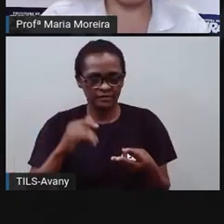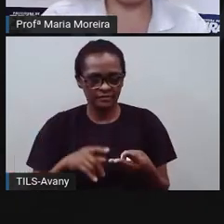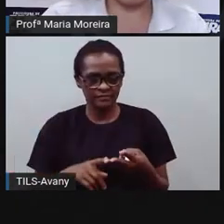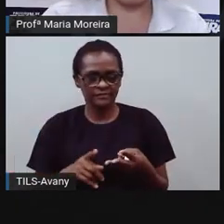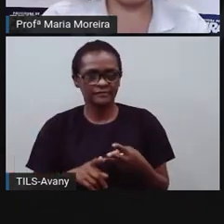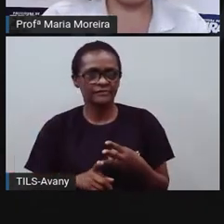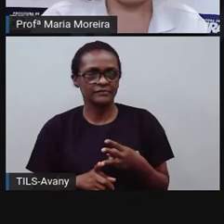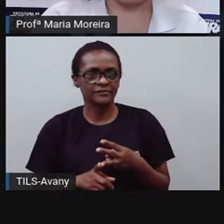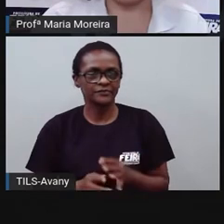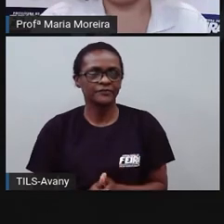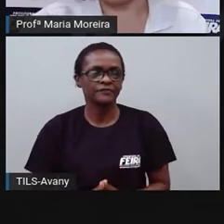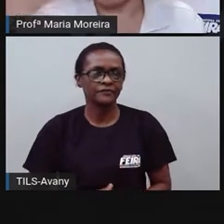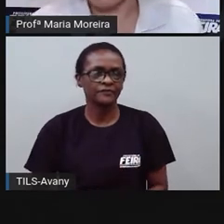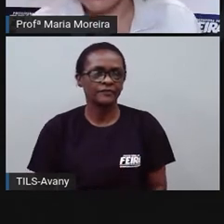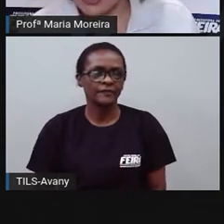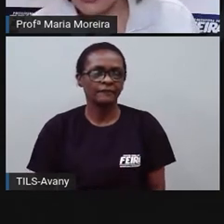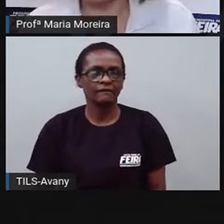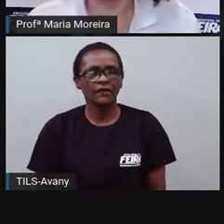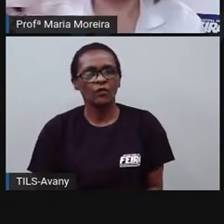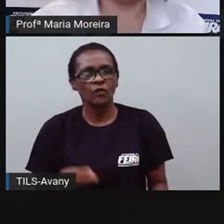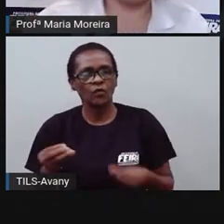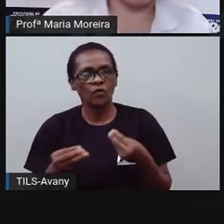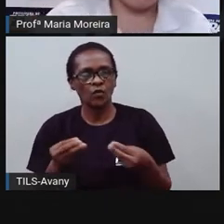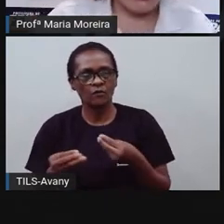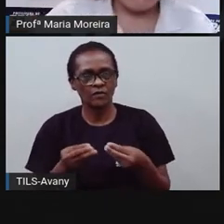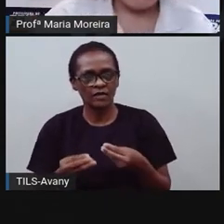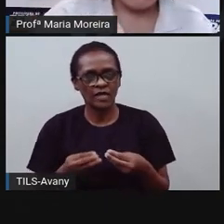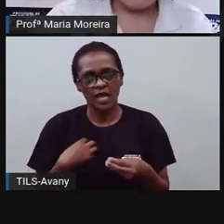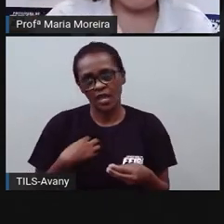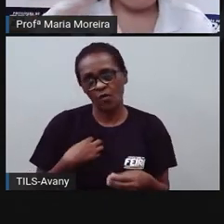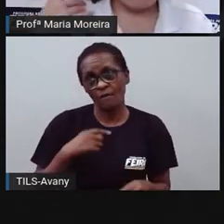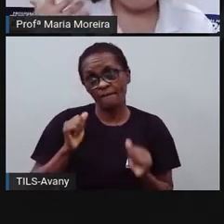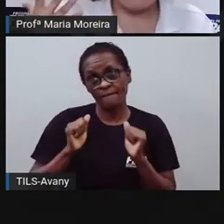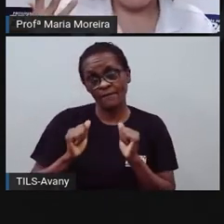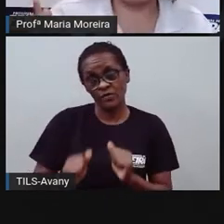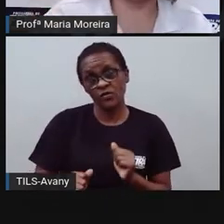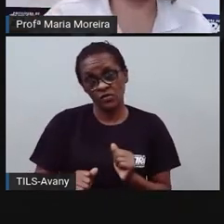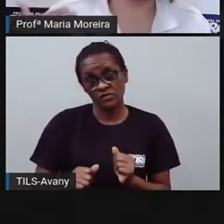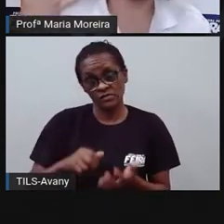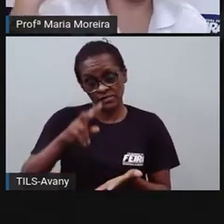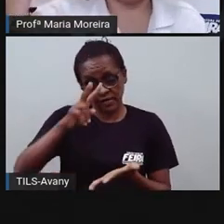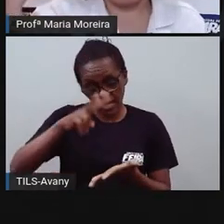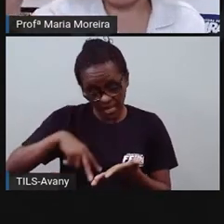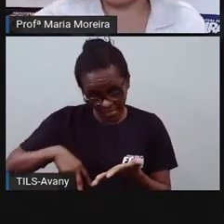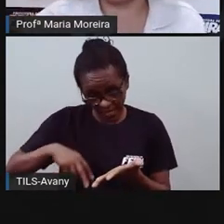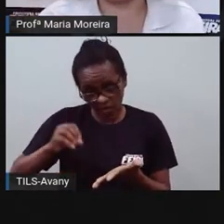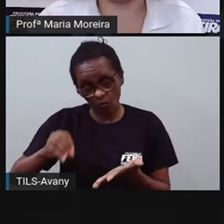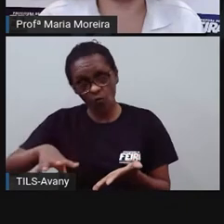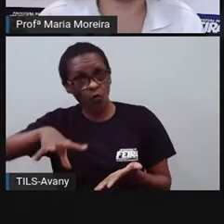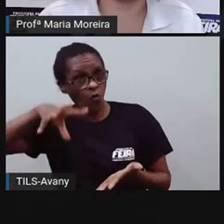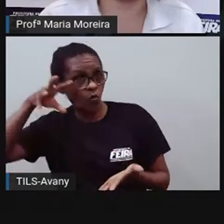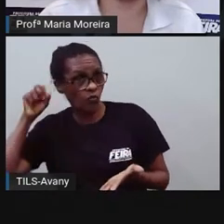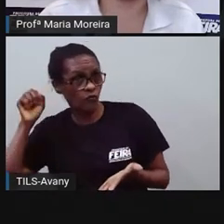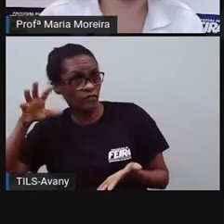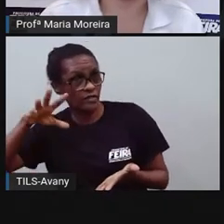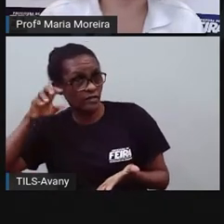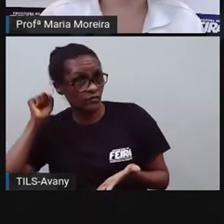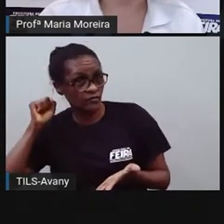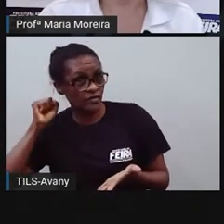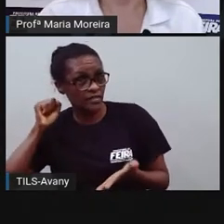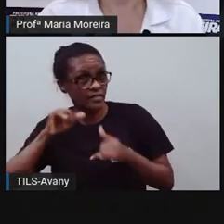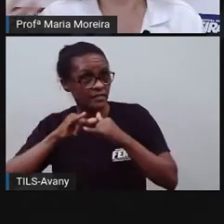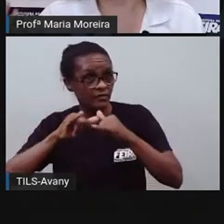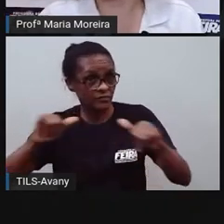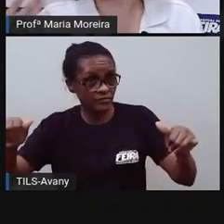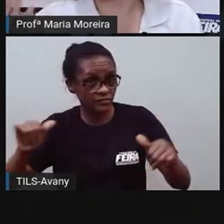Porque, obviamente, a tem a opção de ler ou de não ler. De ouvir. Ah, mas a gente pode ouvir aquela situação ali, né?